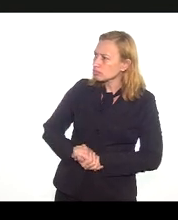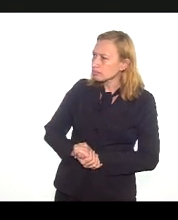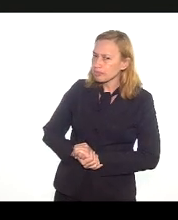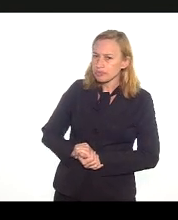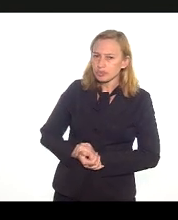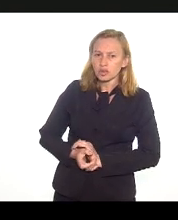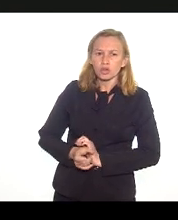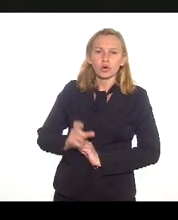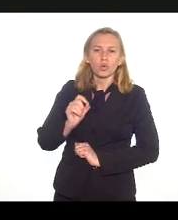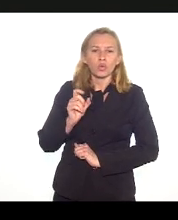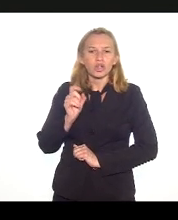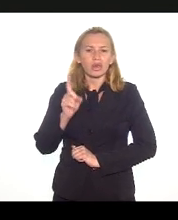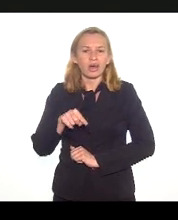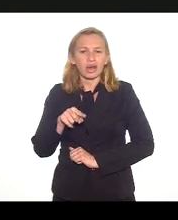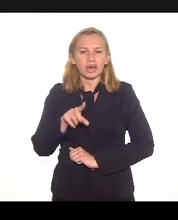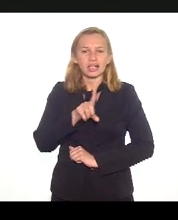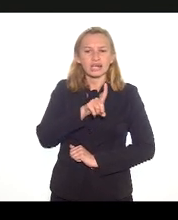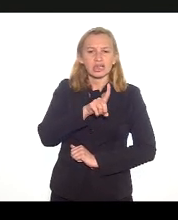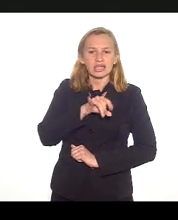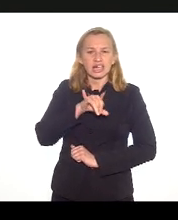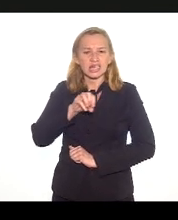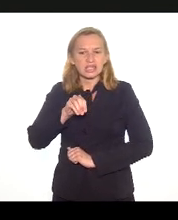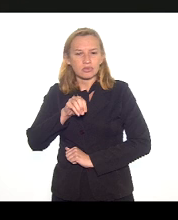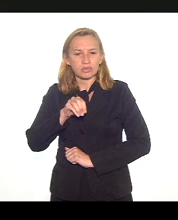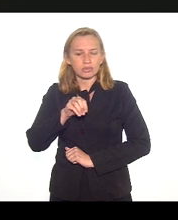Por que nós estamos em 13º no ICMS?